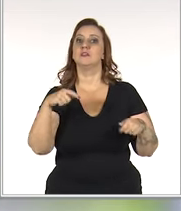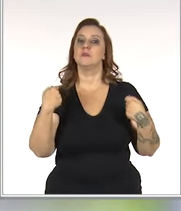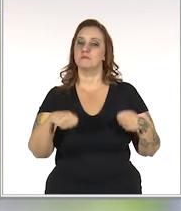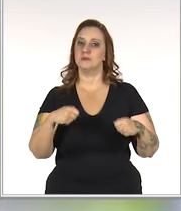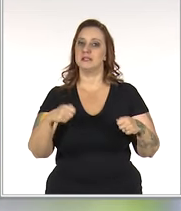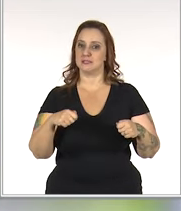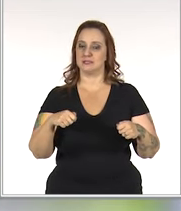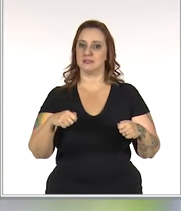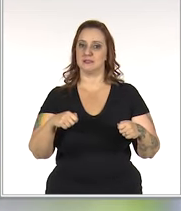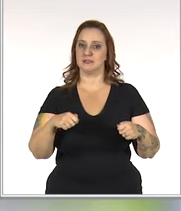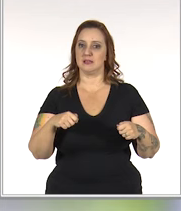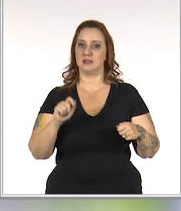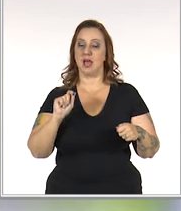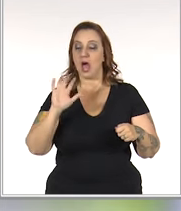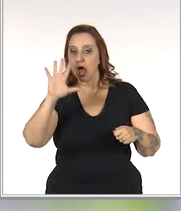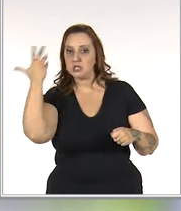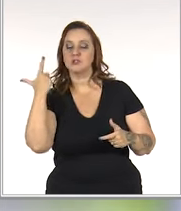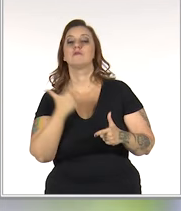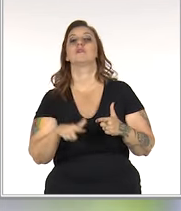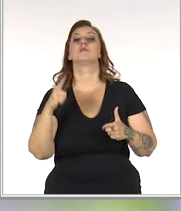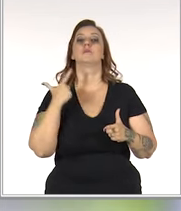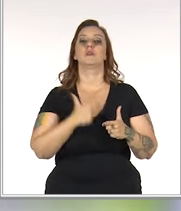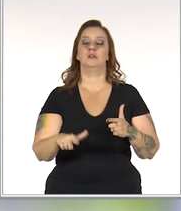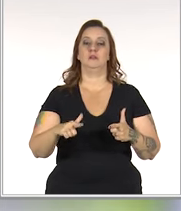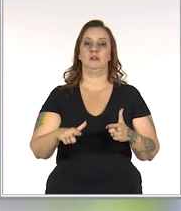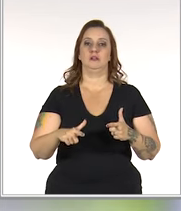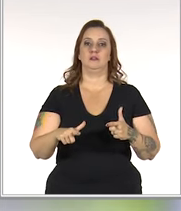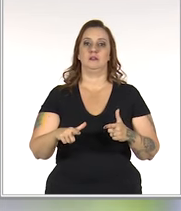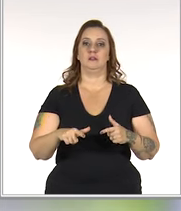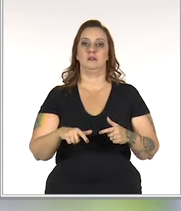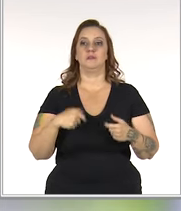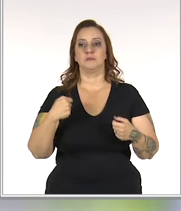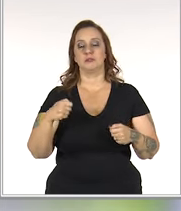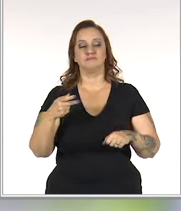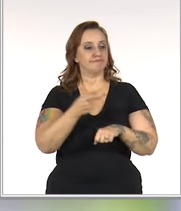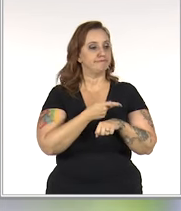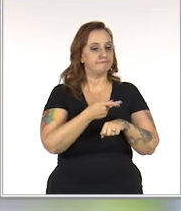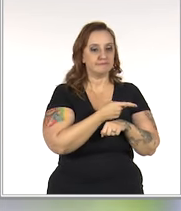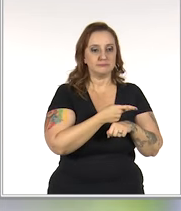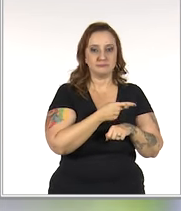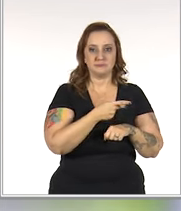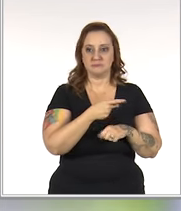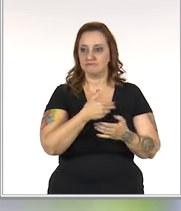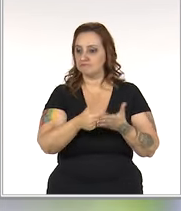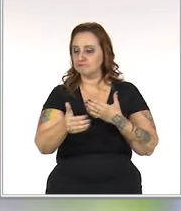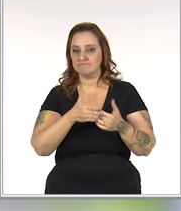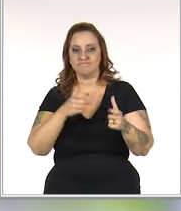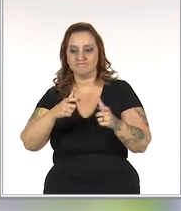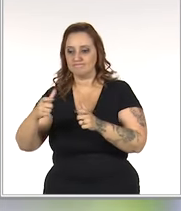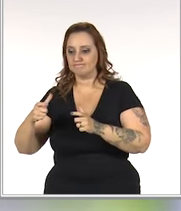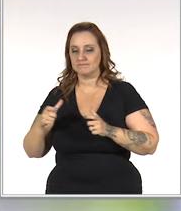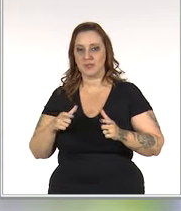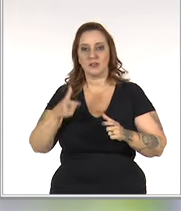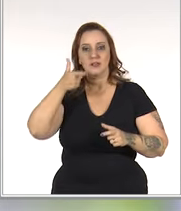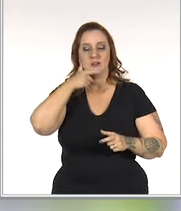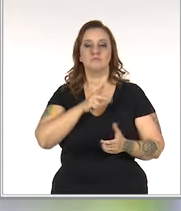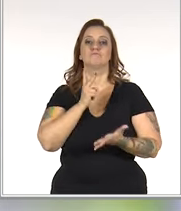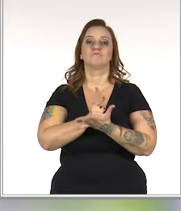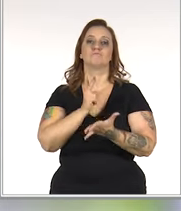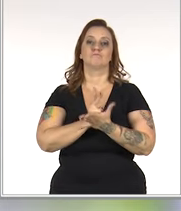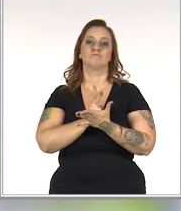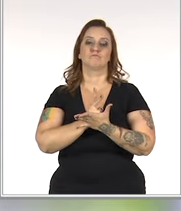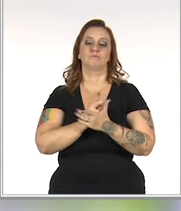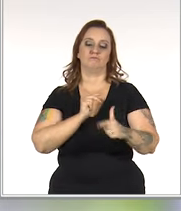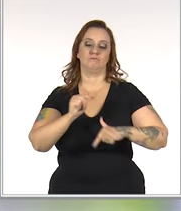Você deve apagar esse incêndio. Você deve buscar recursos de alguma fonte para continuar